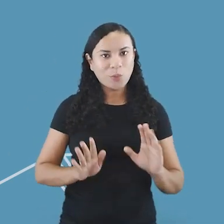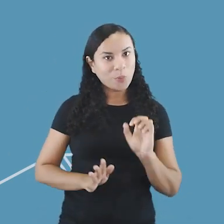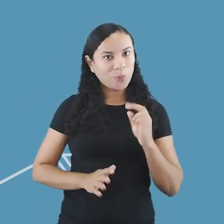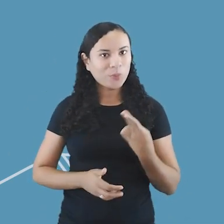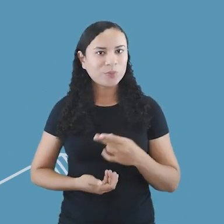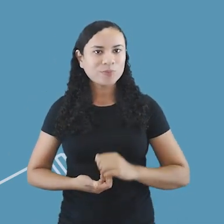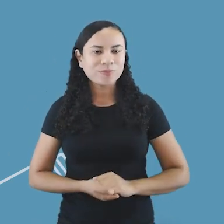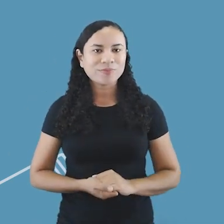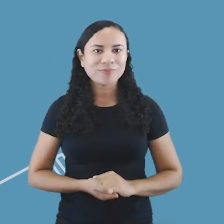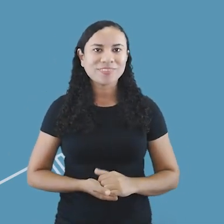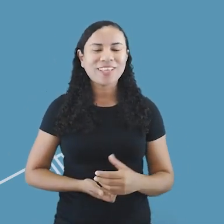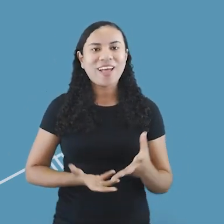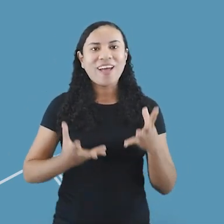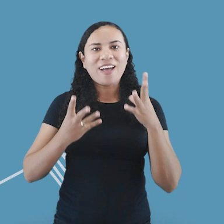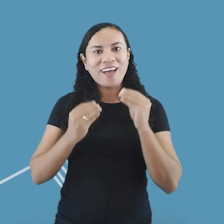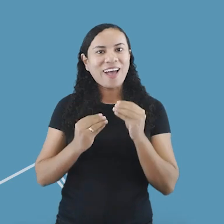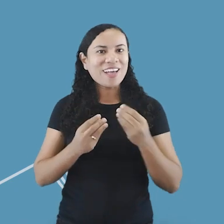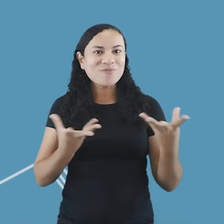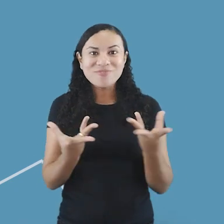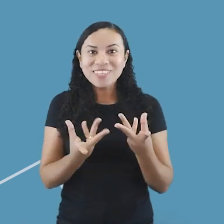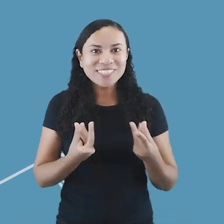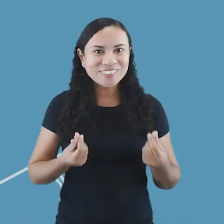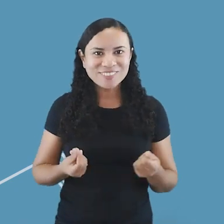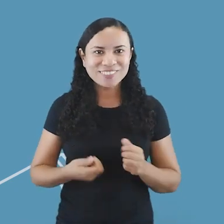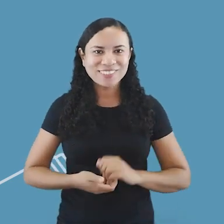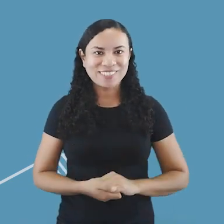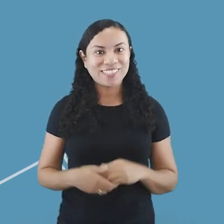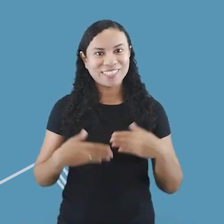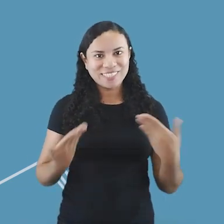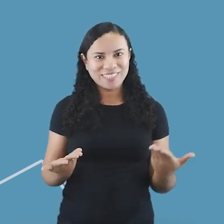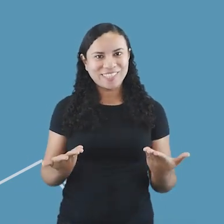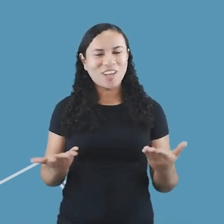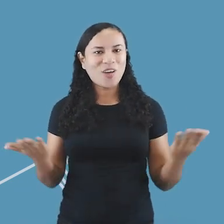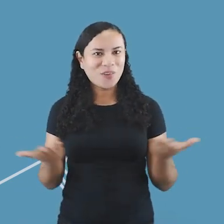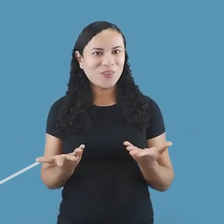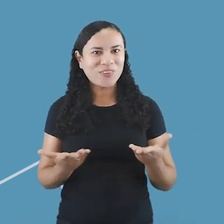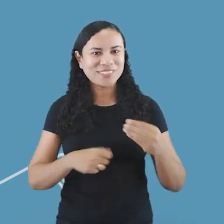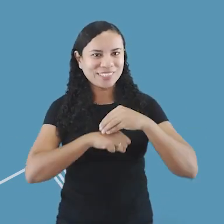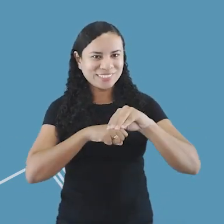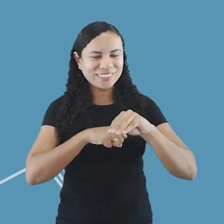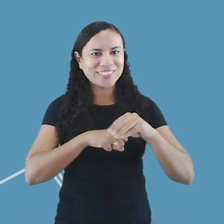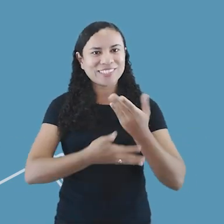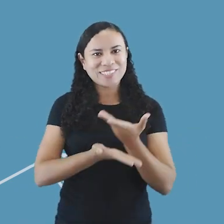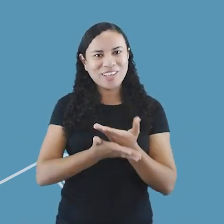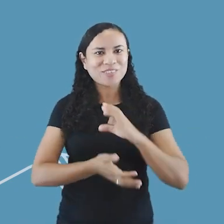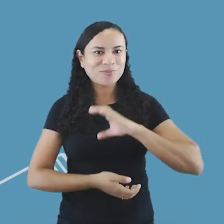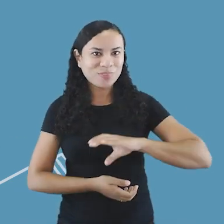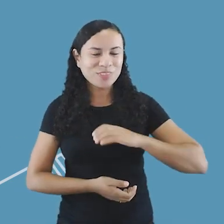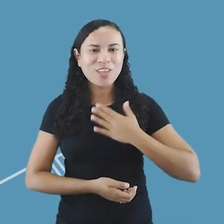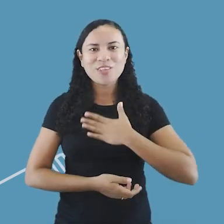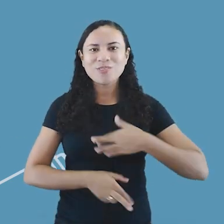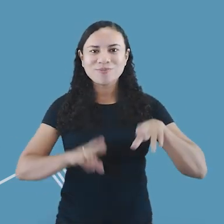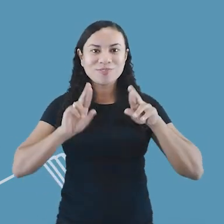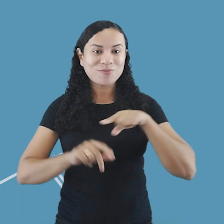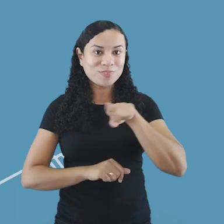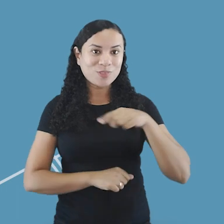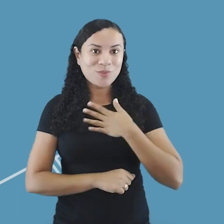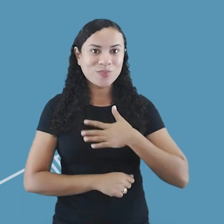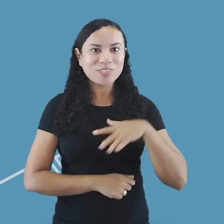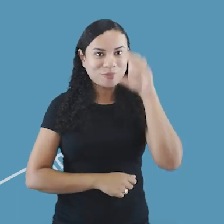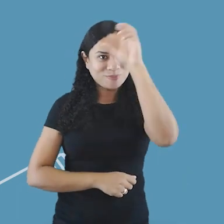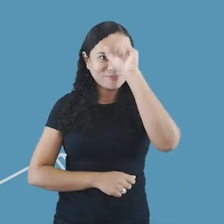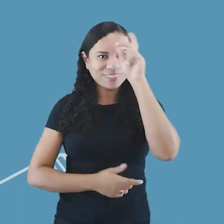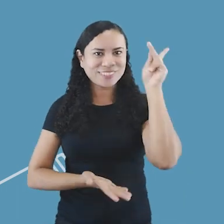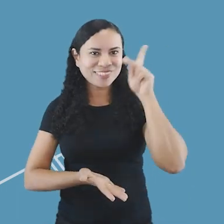fantástico. Então, pessoal, essa foi a nossa dica de português de hoje. Espero que tenham gostado, que tenham aprendido.